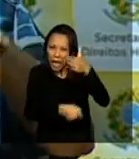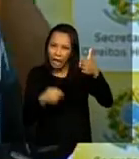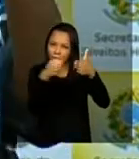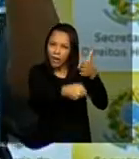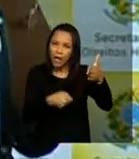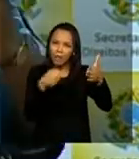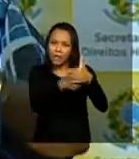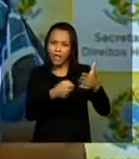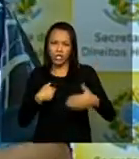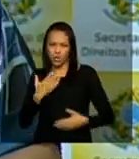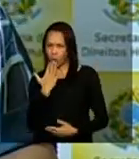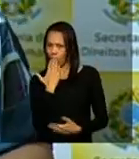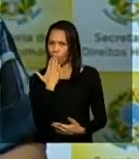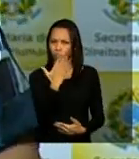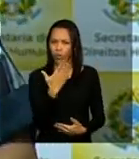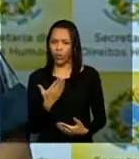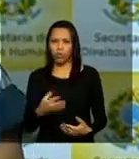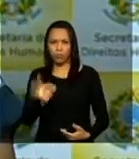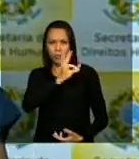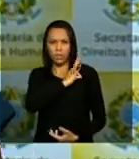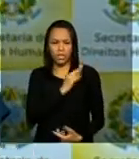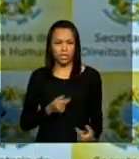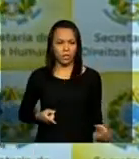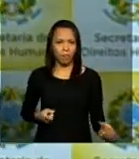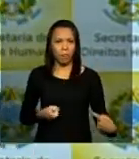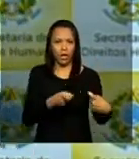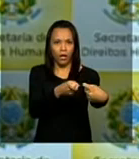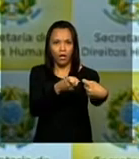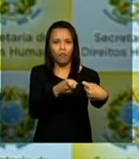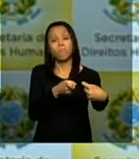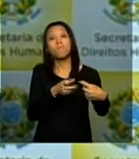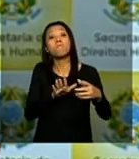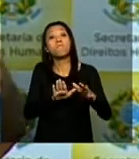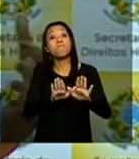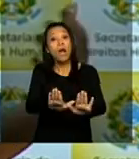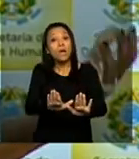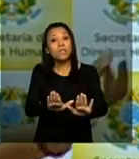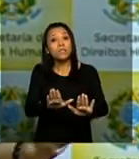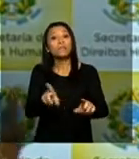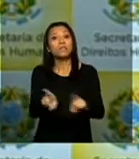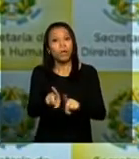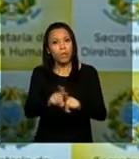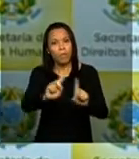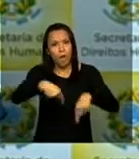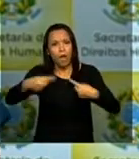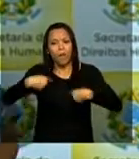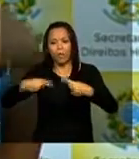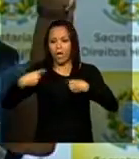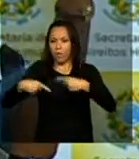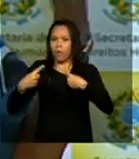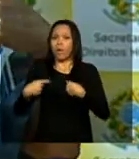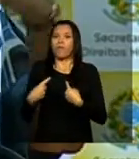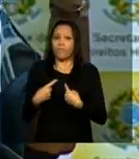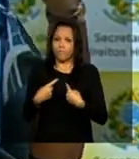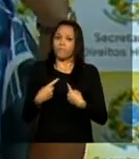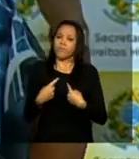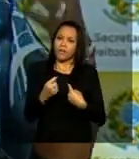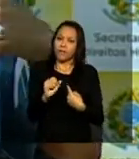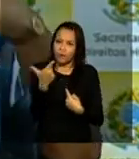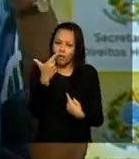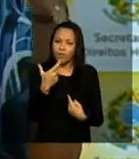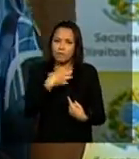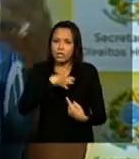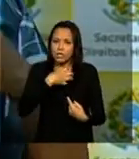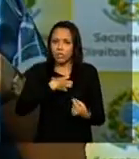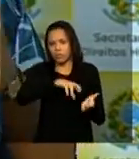confronto direto ao regime militar mas que ela provocou sim formas diversas